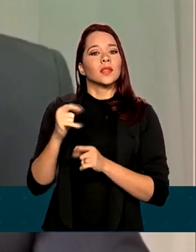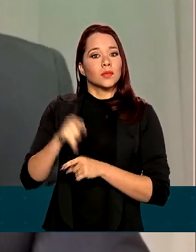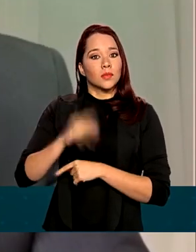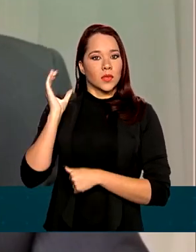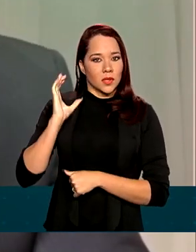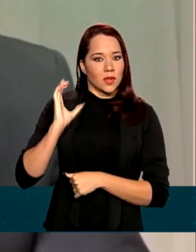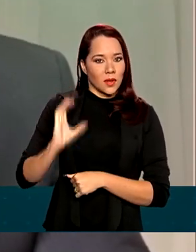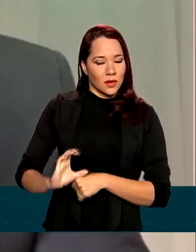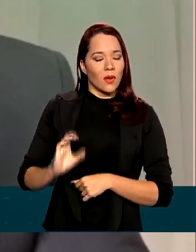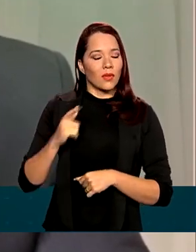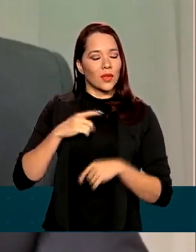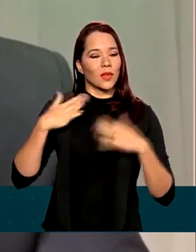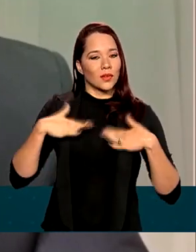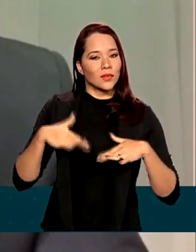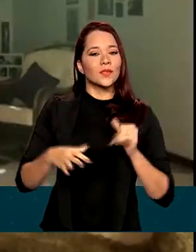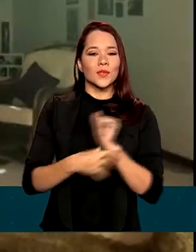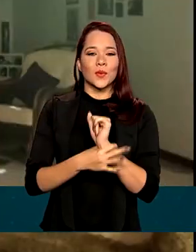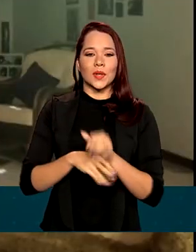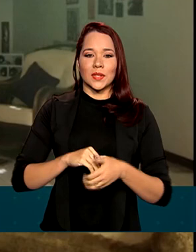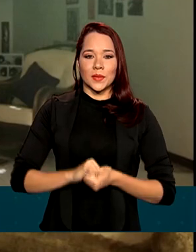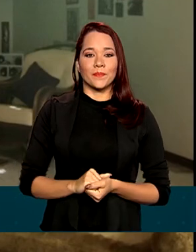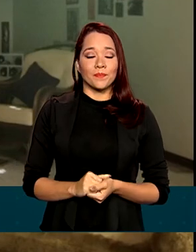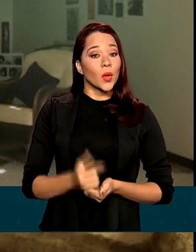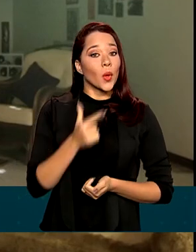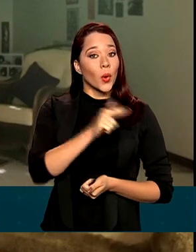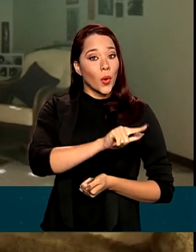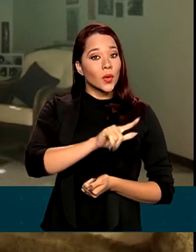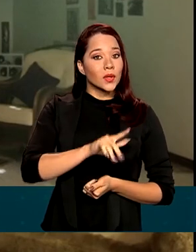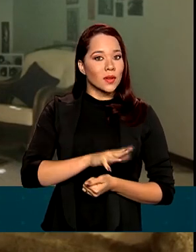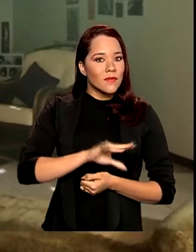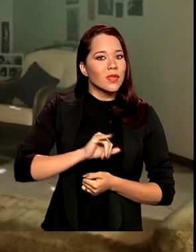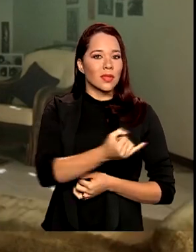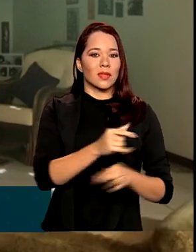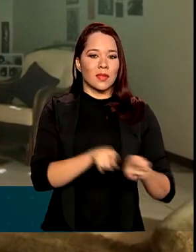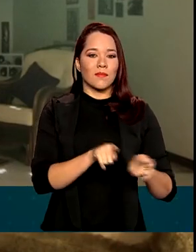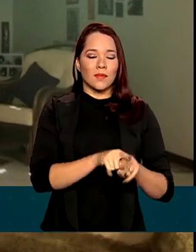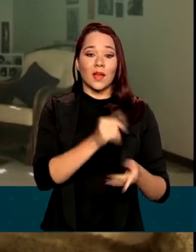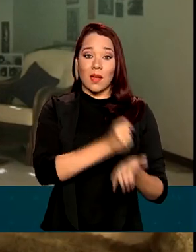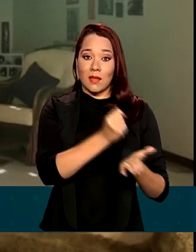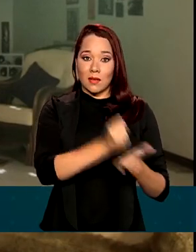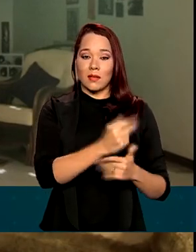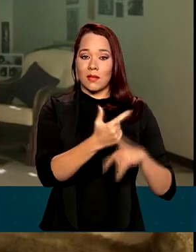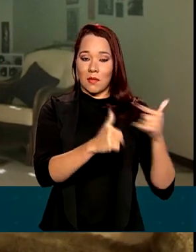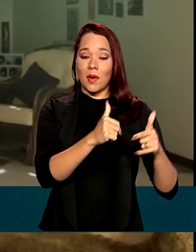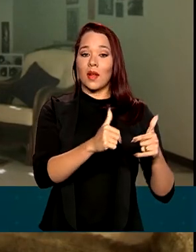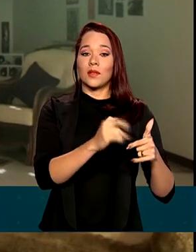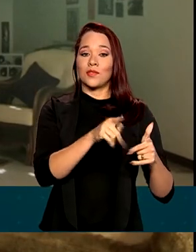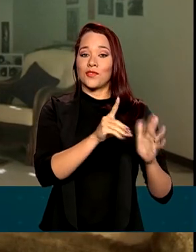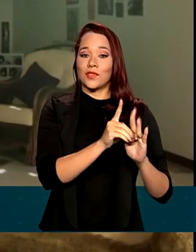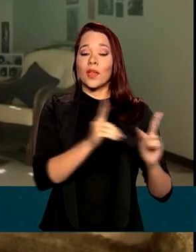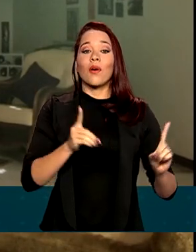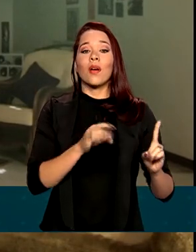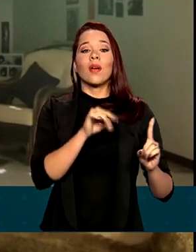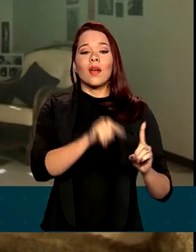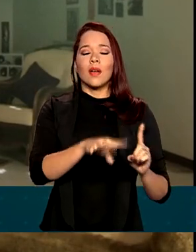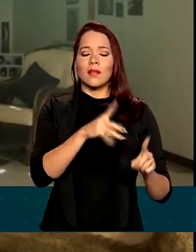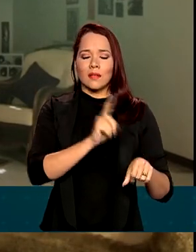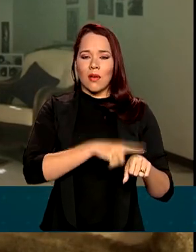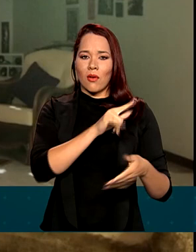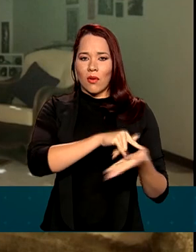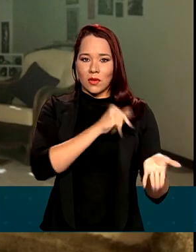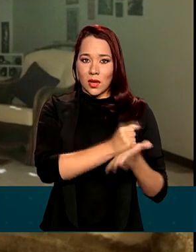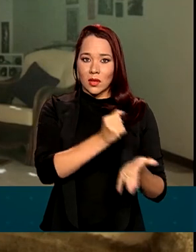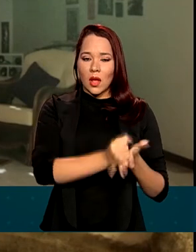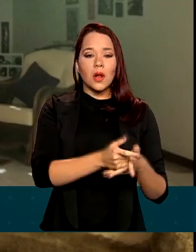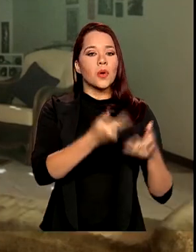cidadão com conforto e segurança. Outra vantagem da carteira de trabalho digital é que, na hora de ser contratado, o